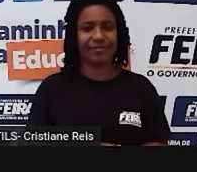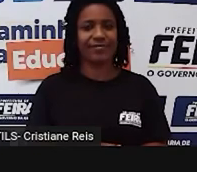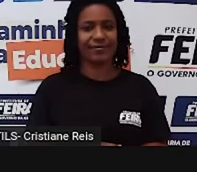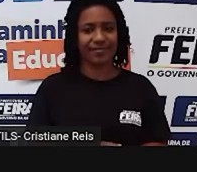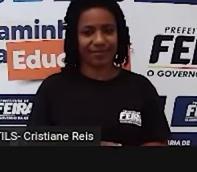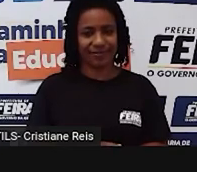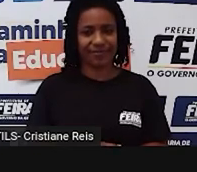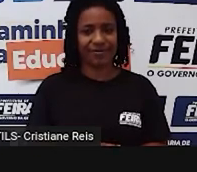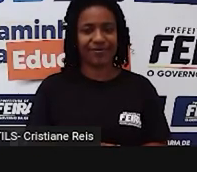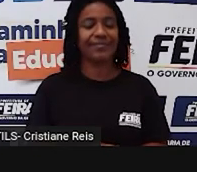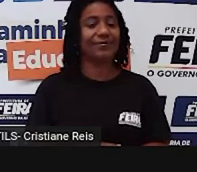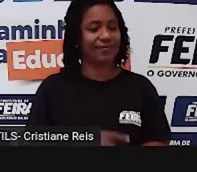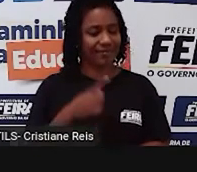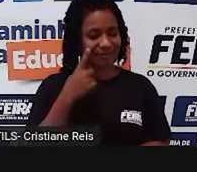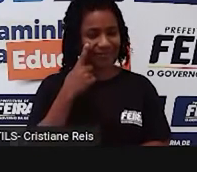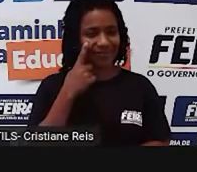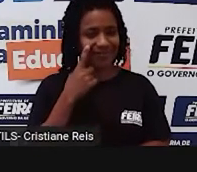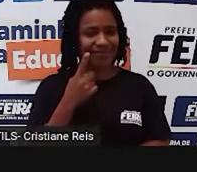E, D.